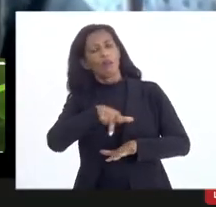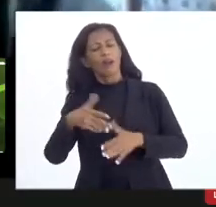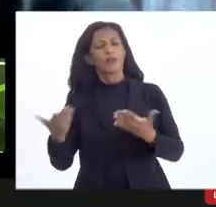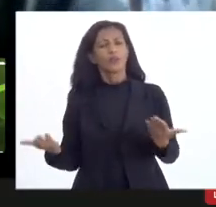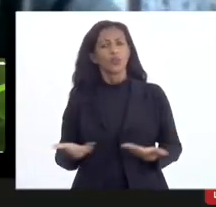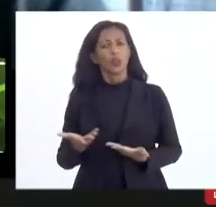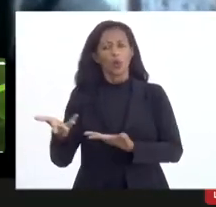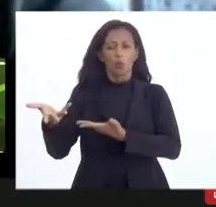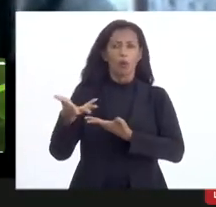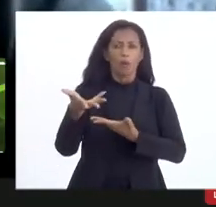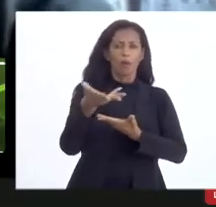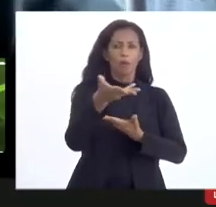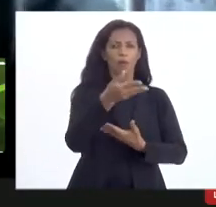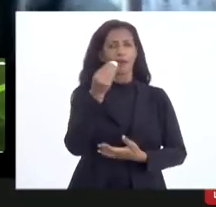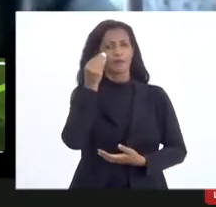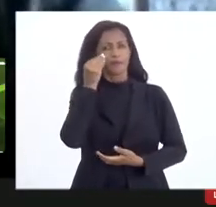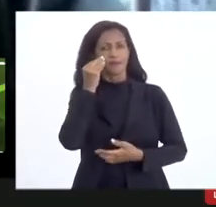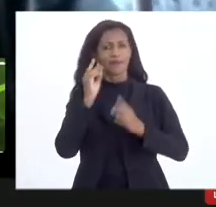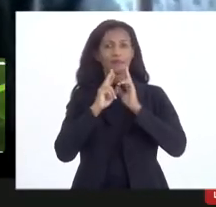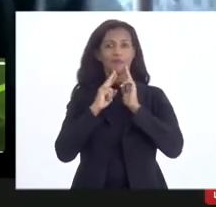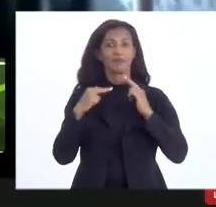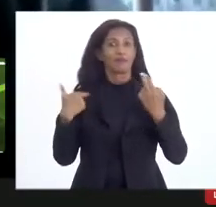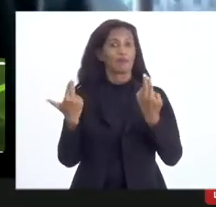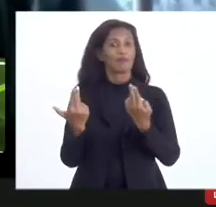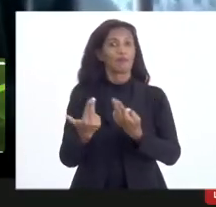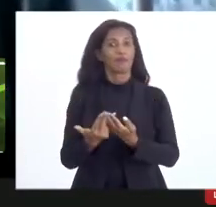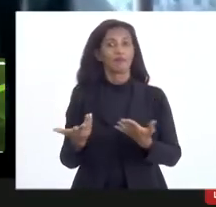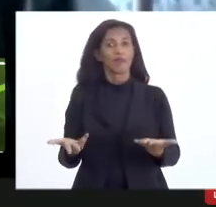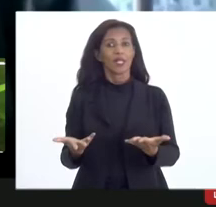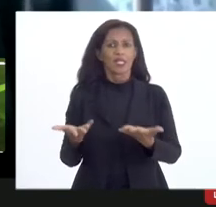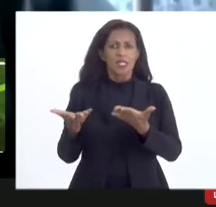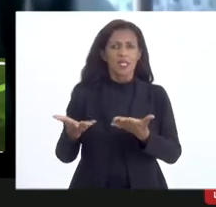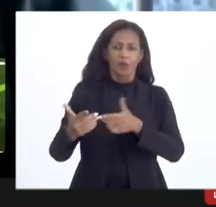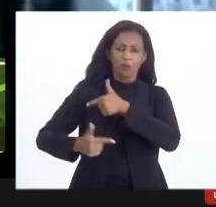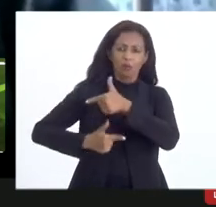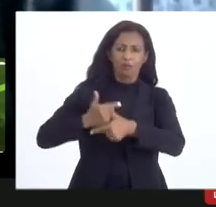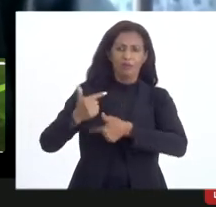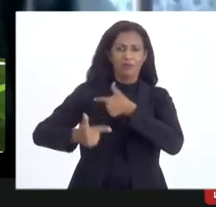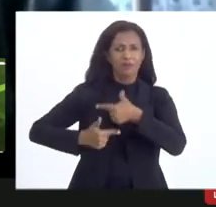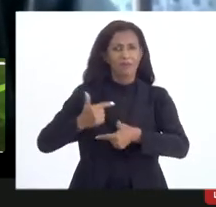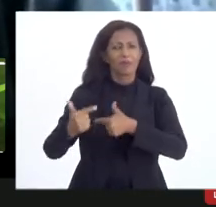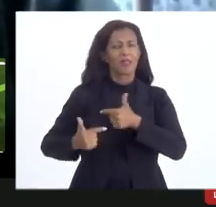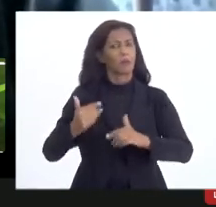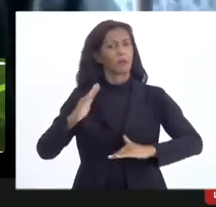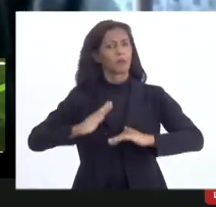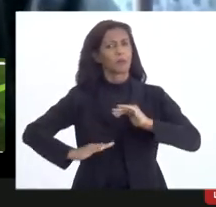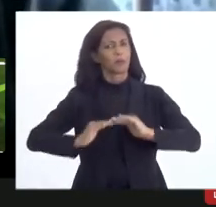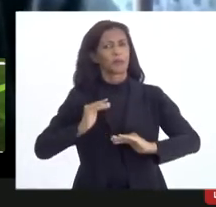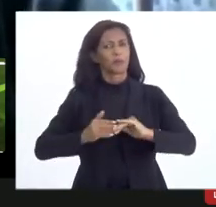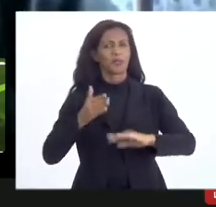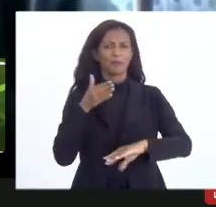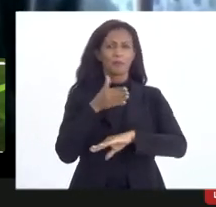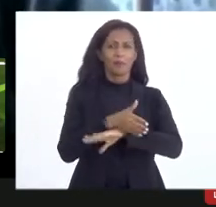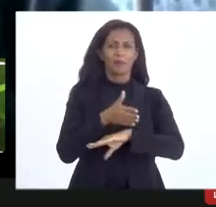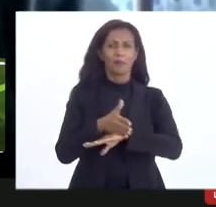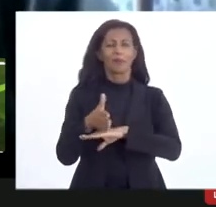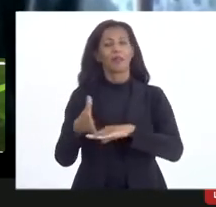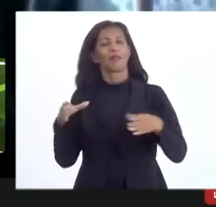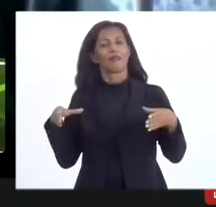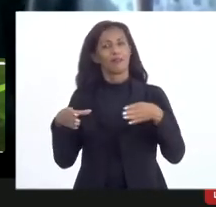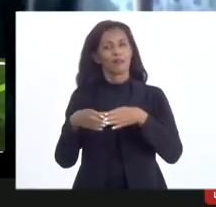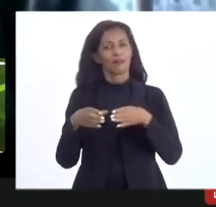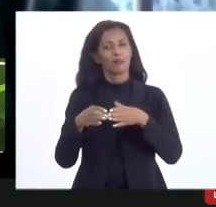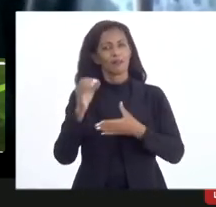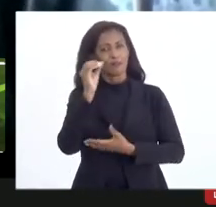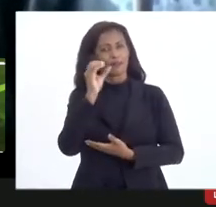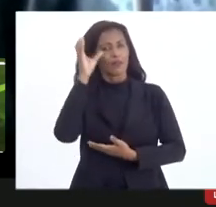hoje aqui nessa audiência são assíduos de carteirinha das audiências da Comissão de Cultura.